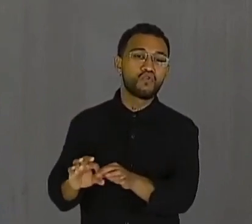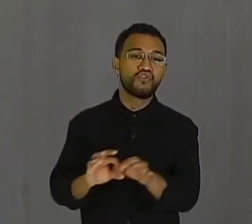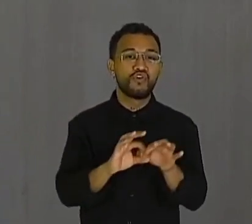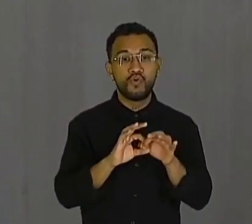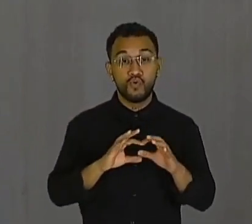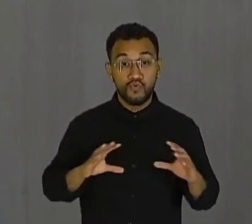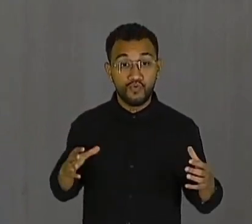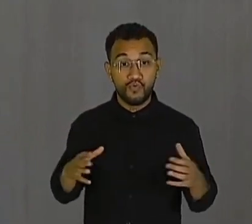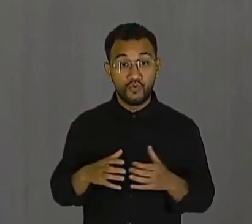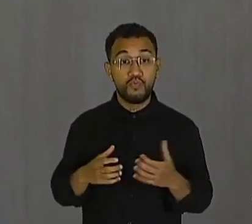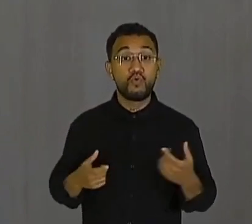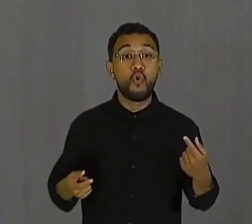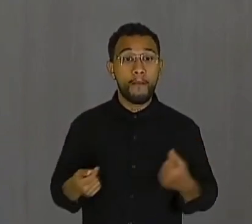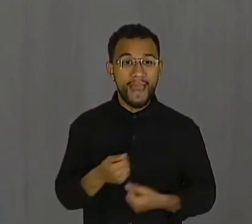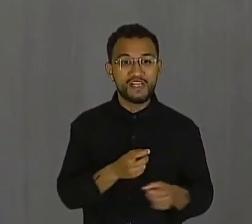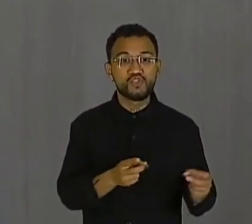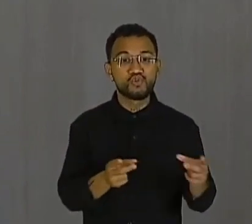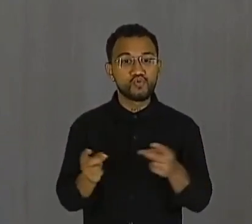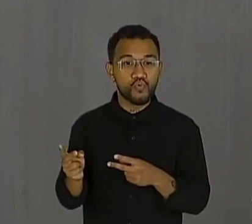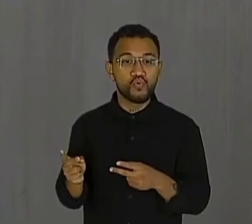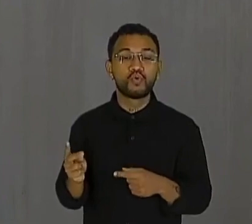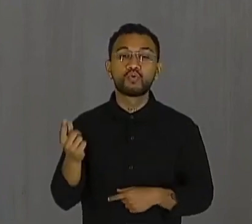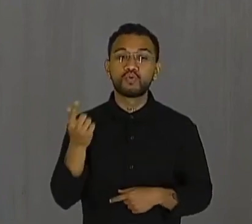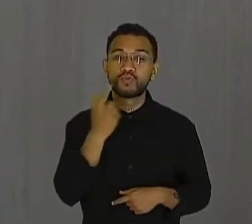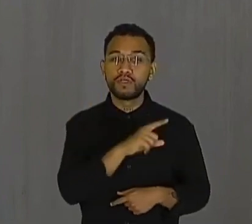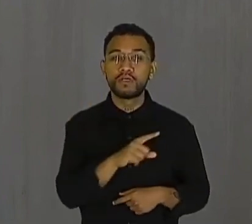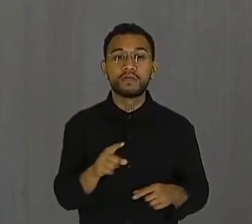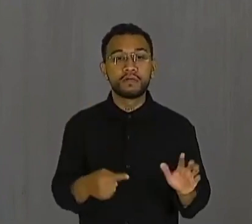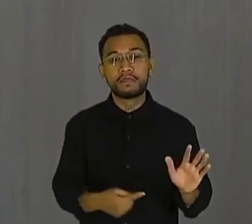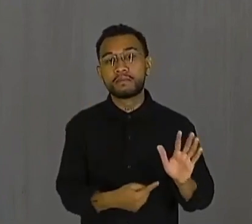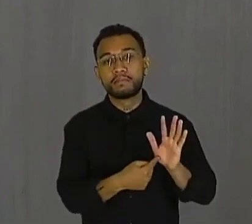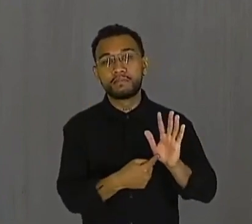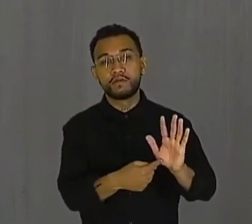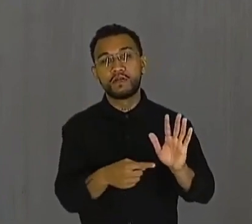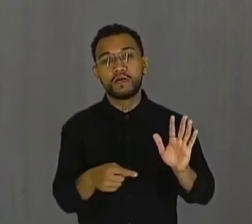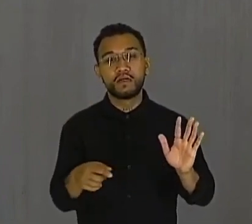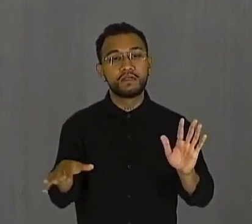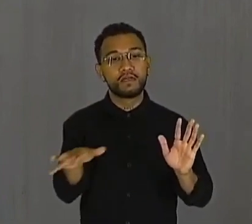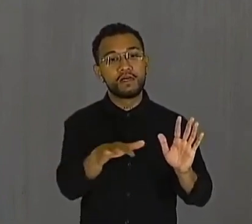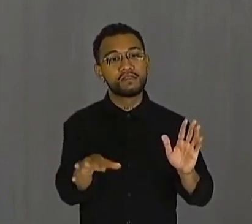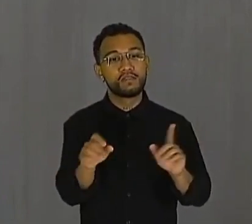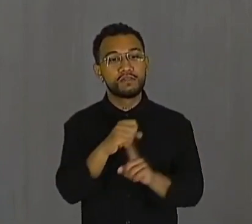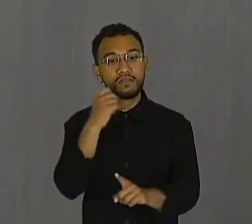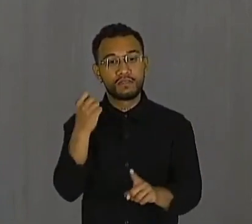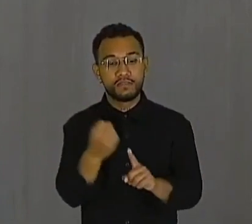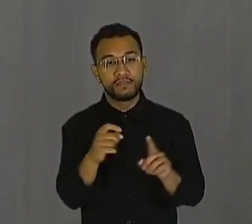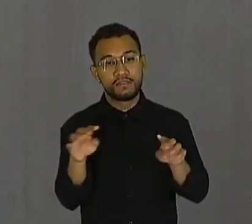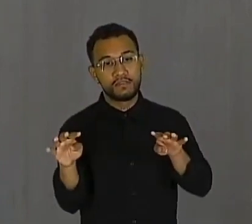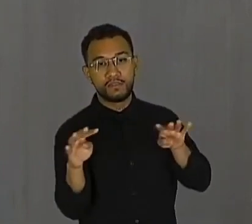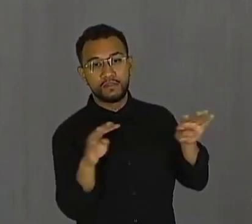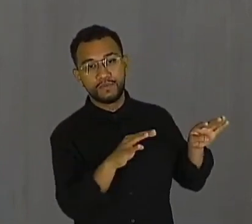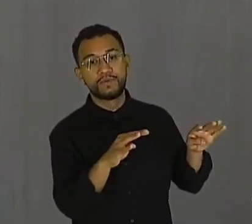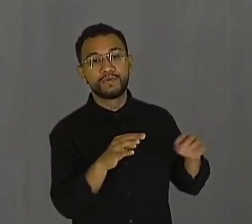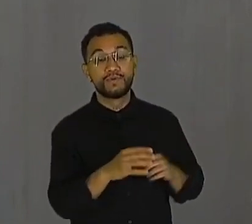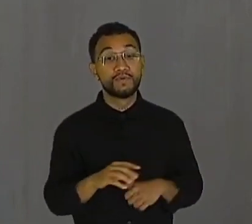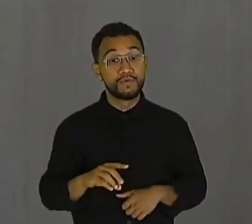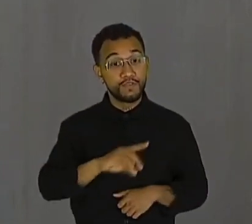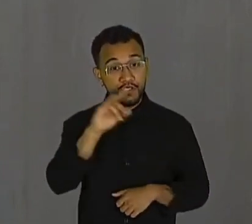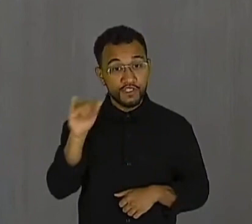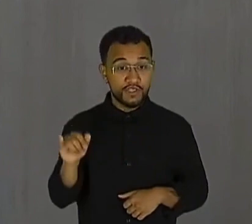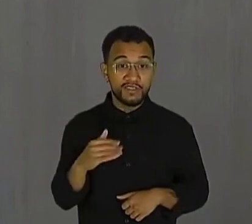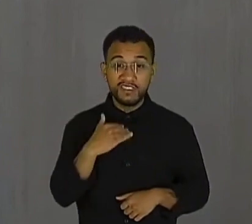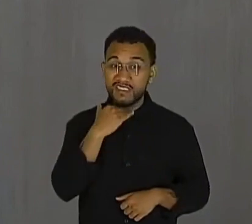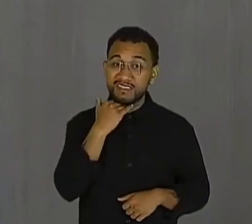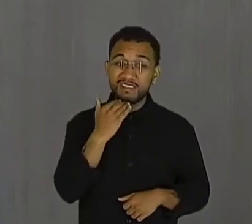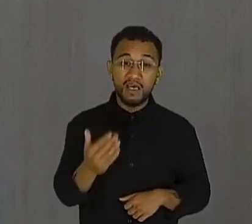categoria para poder mostrar à sociedade que um dia livre de impostos